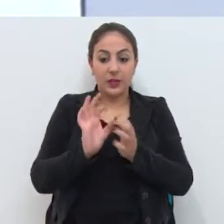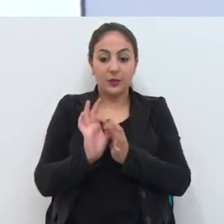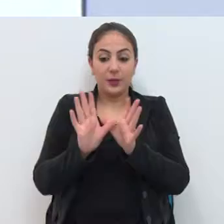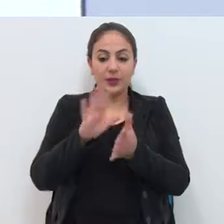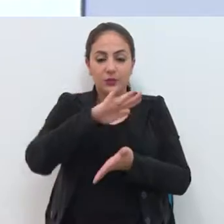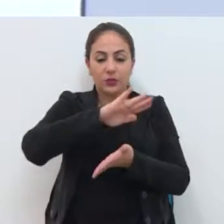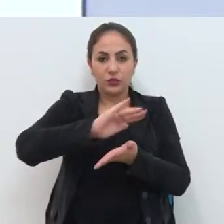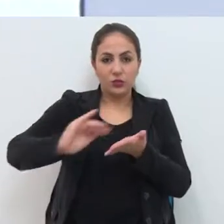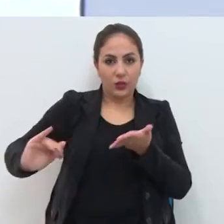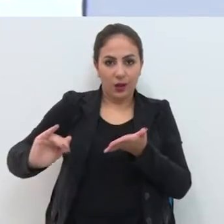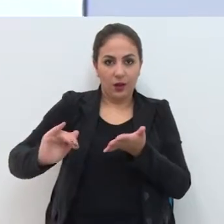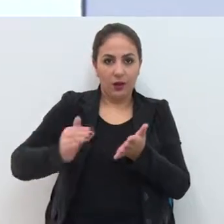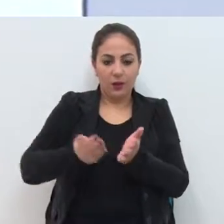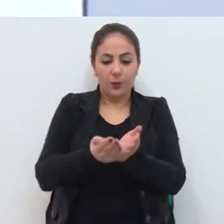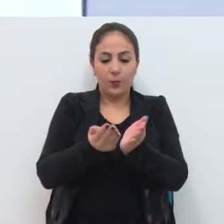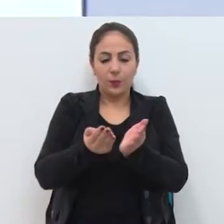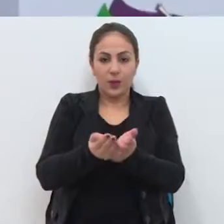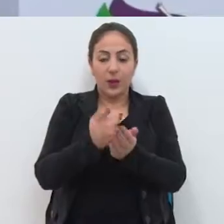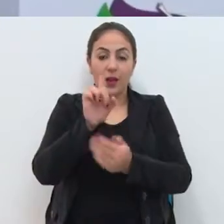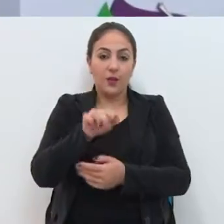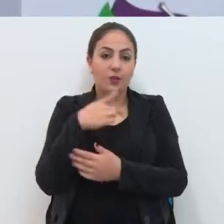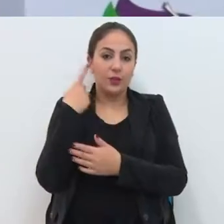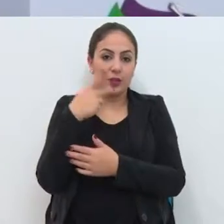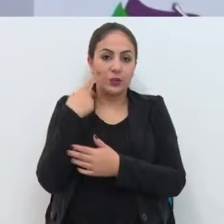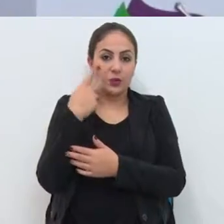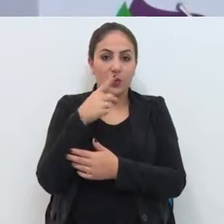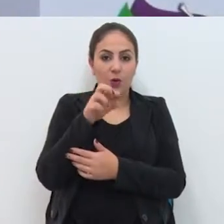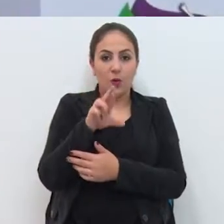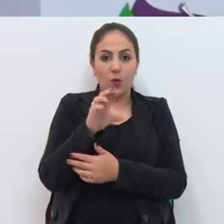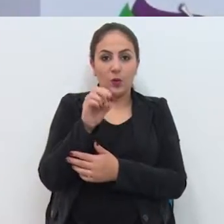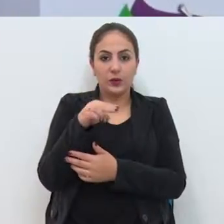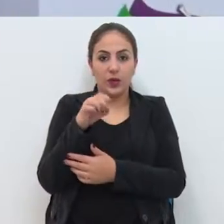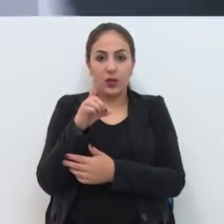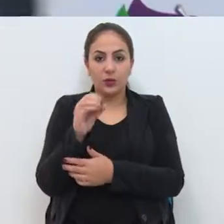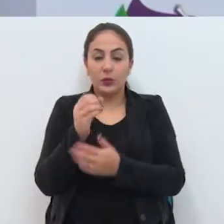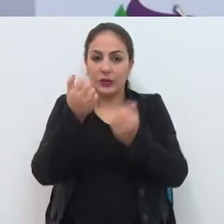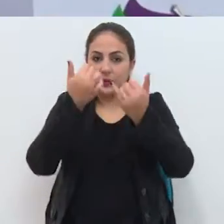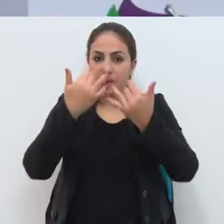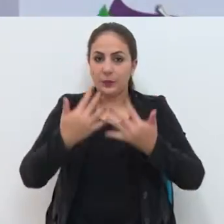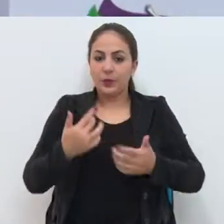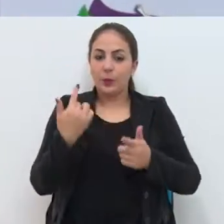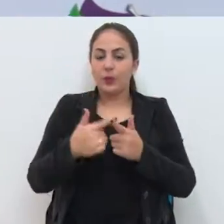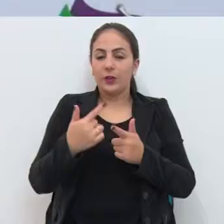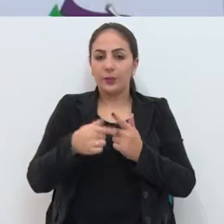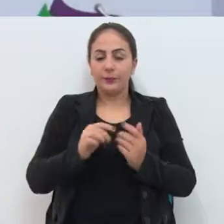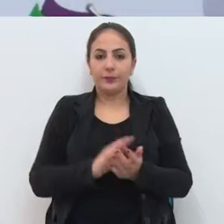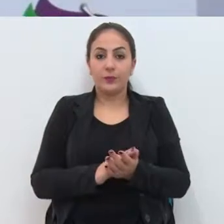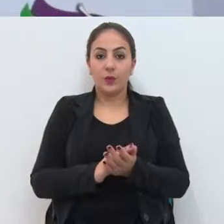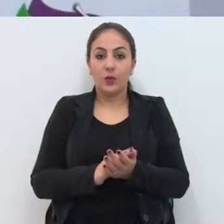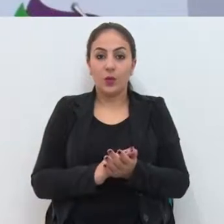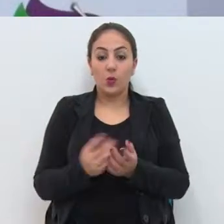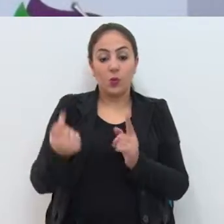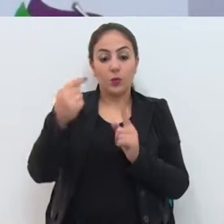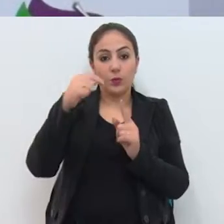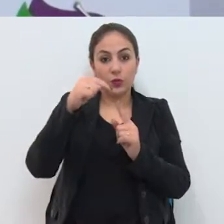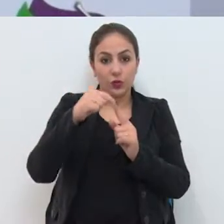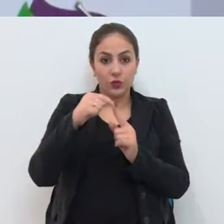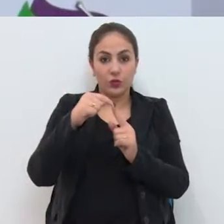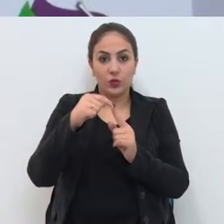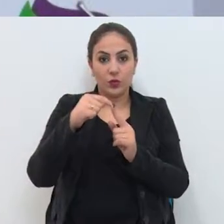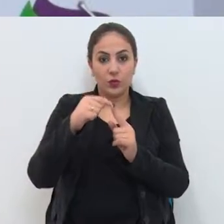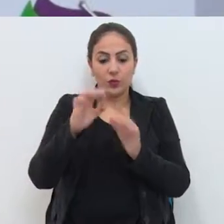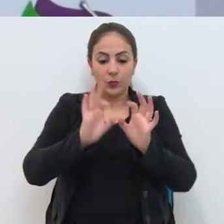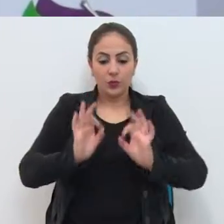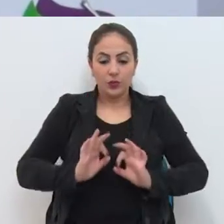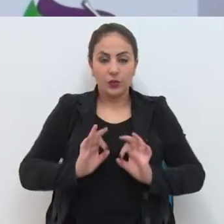monumento, é o vereador Ronaldo Rosa. Ele justifica a matéria. O objetivo do projeto é tornar